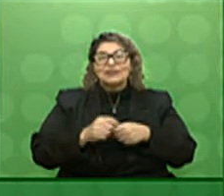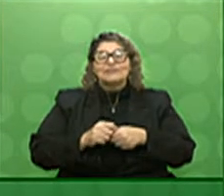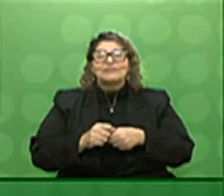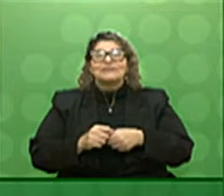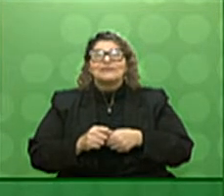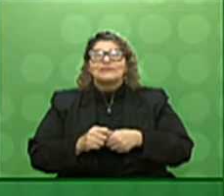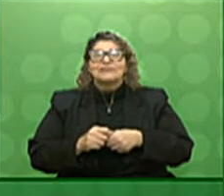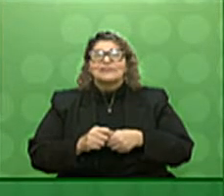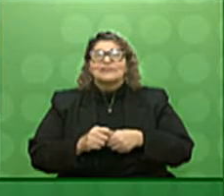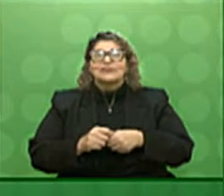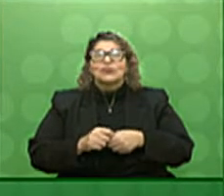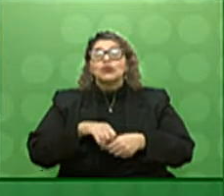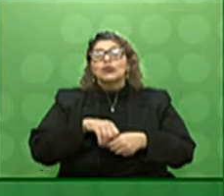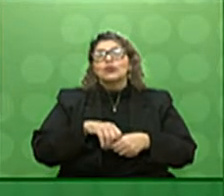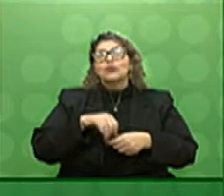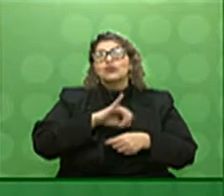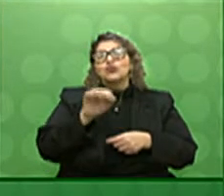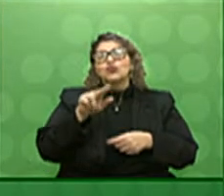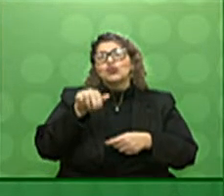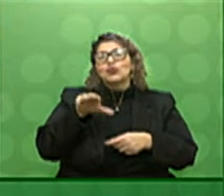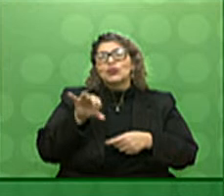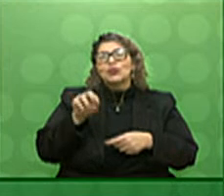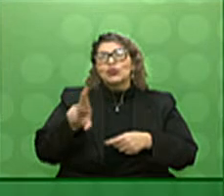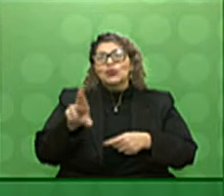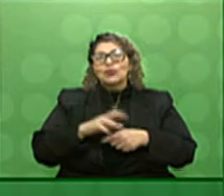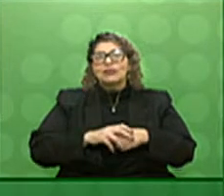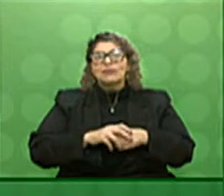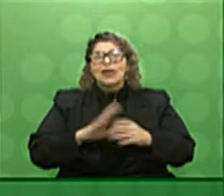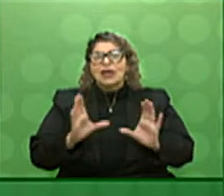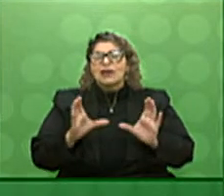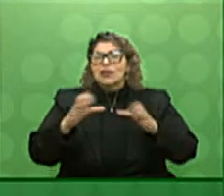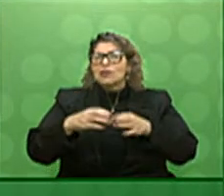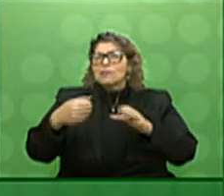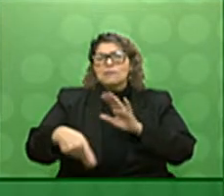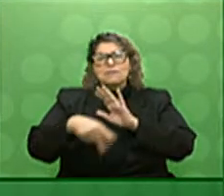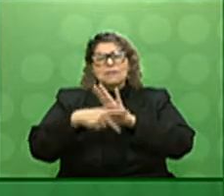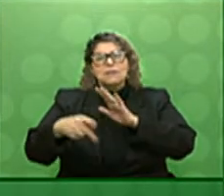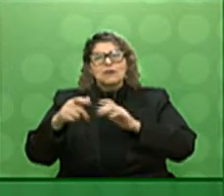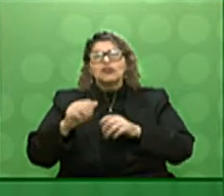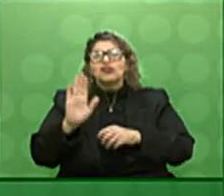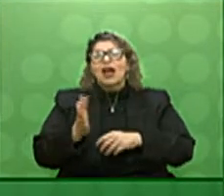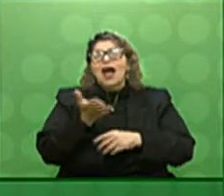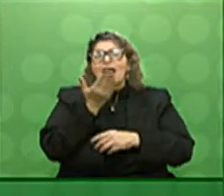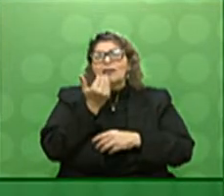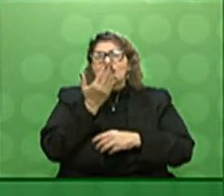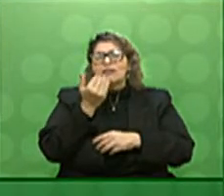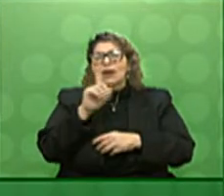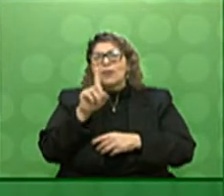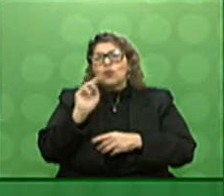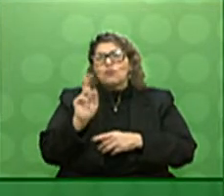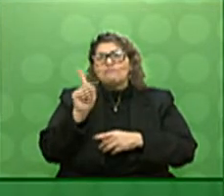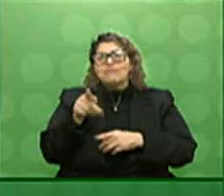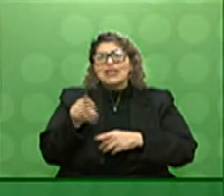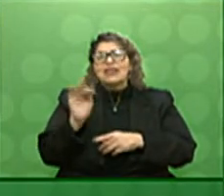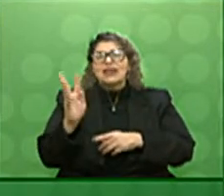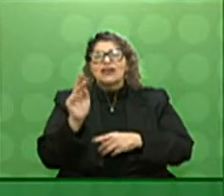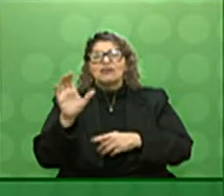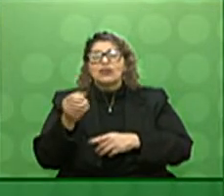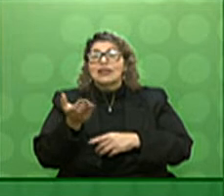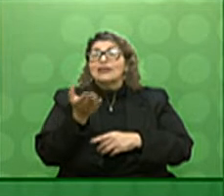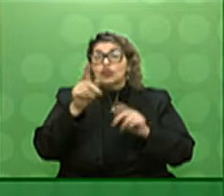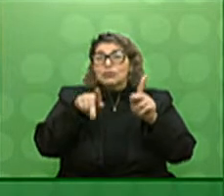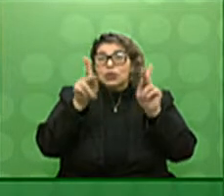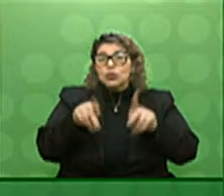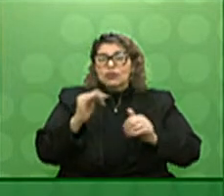república o Júnior o Brasil é o celeiro do mundo já alimentamos um bilhão e seiscentos bilhões de pessoas